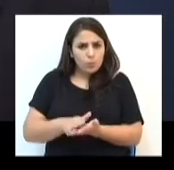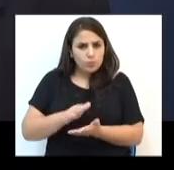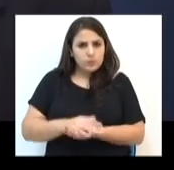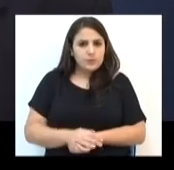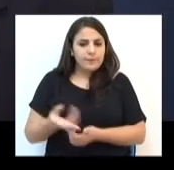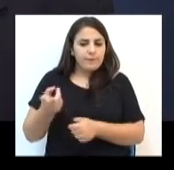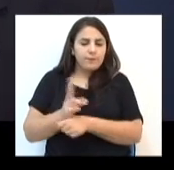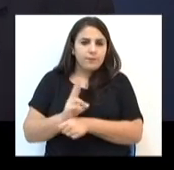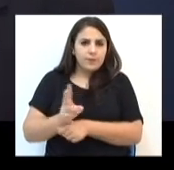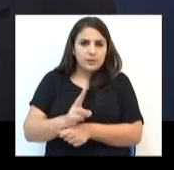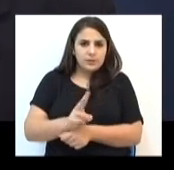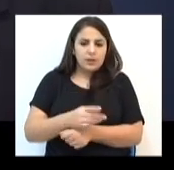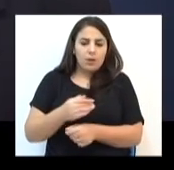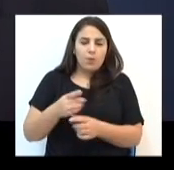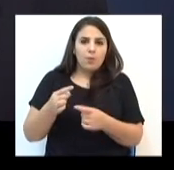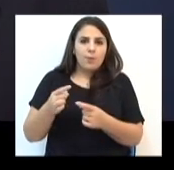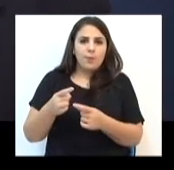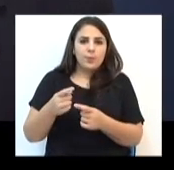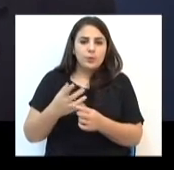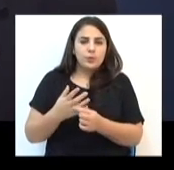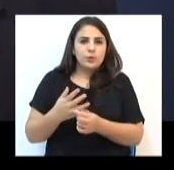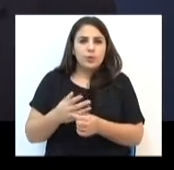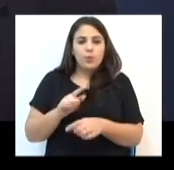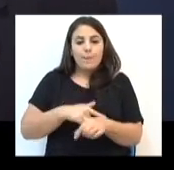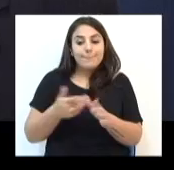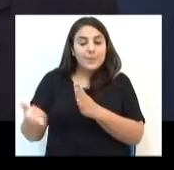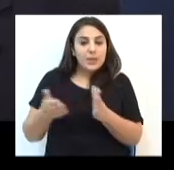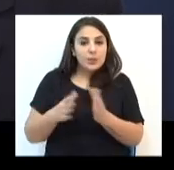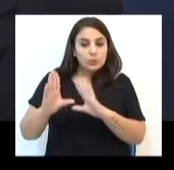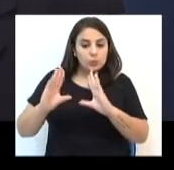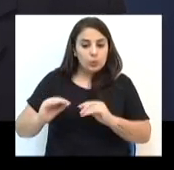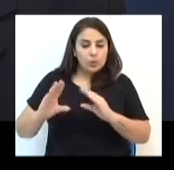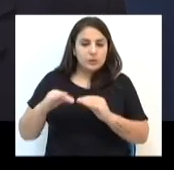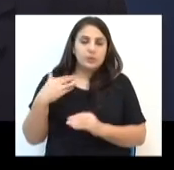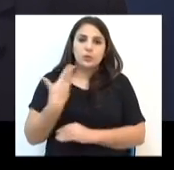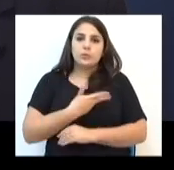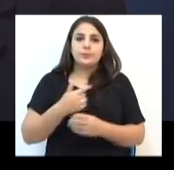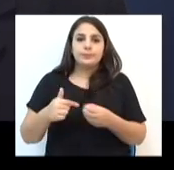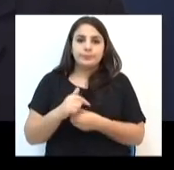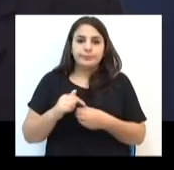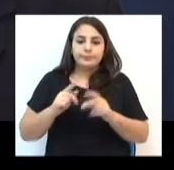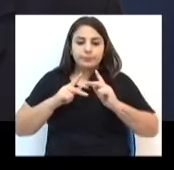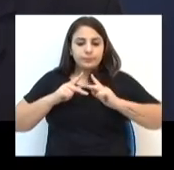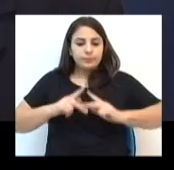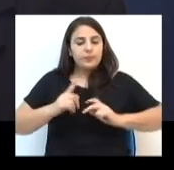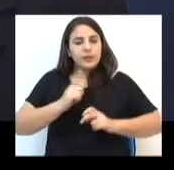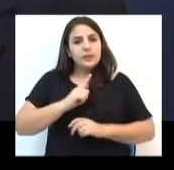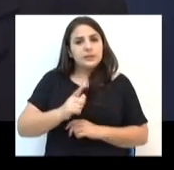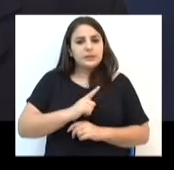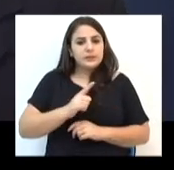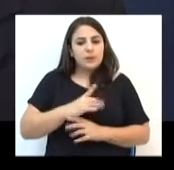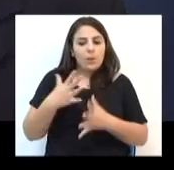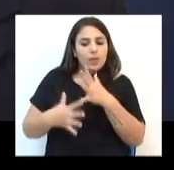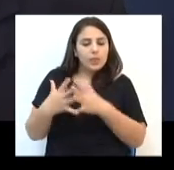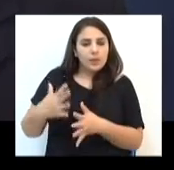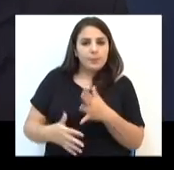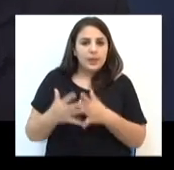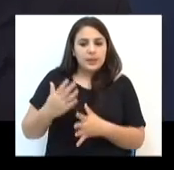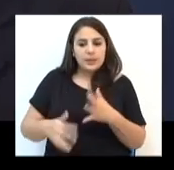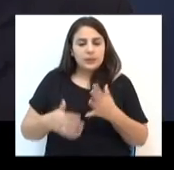multas, fiscalizando no período noturno em nossa cidade, aquelas pessoas que estão